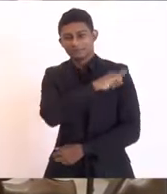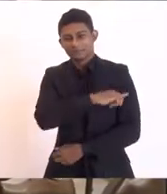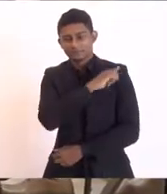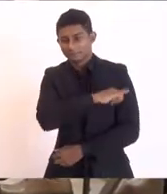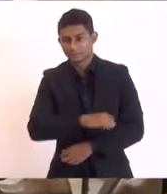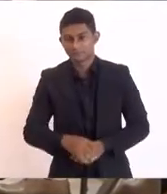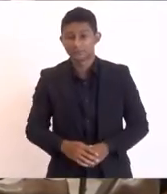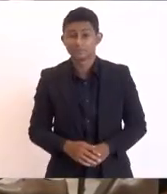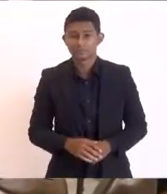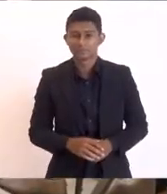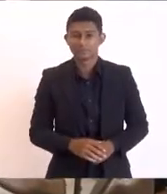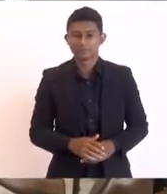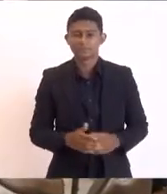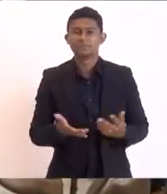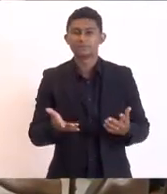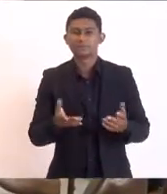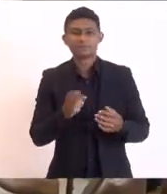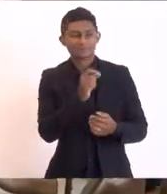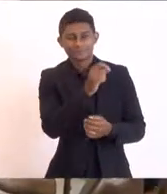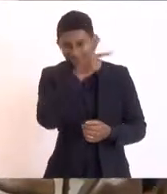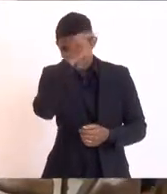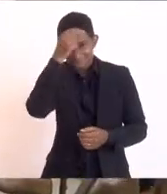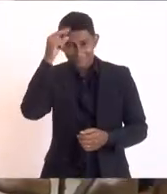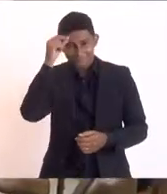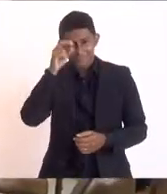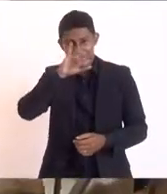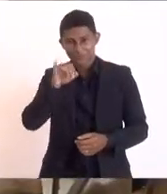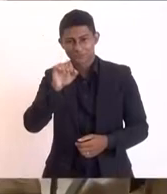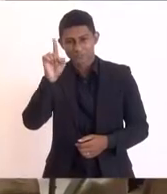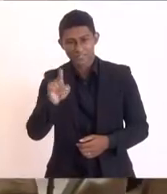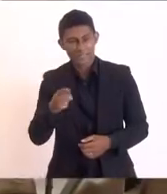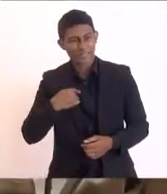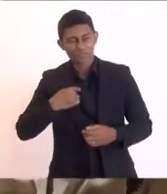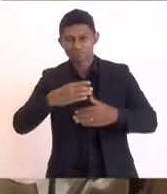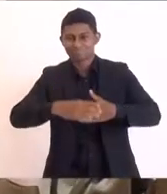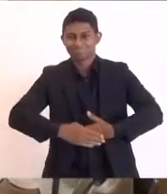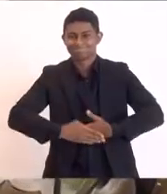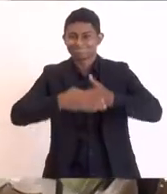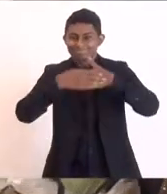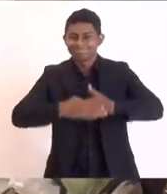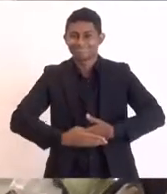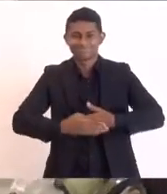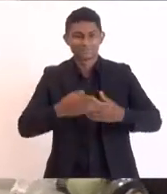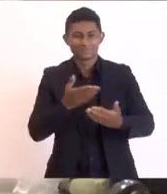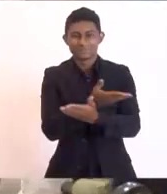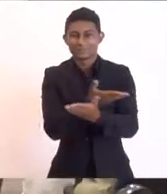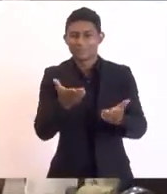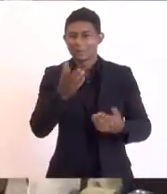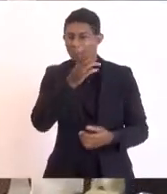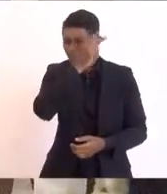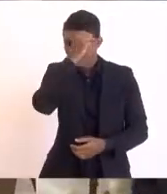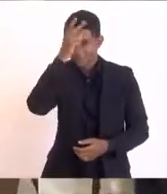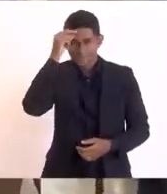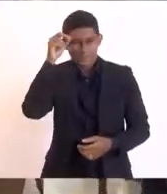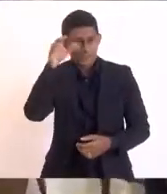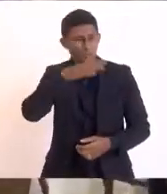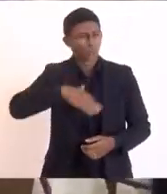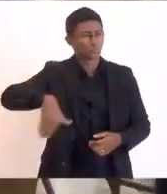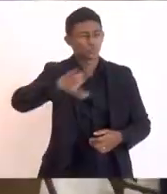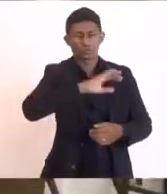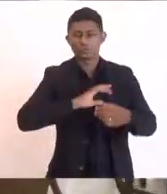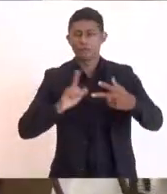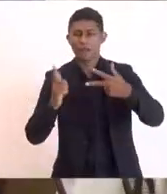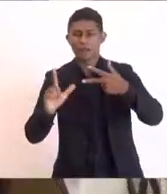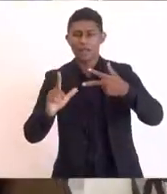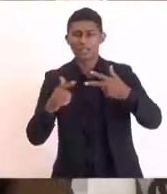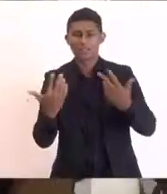figura do meu caro prefeito José Bonifácio a gente cumprimenta a todos os prefeitos e legislativos aqui presentes das